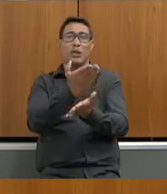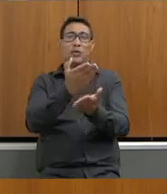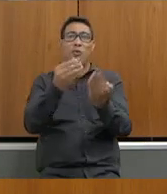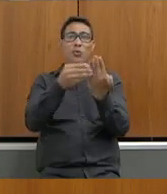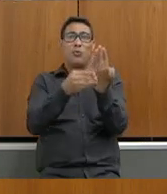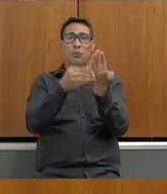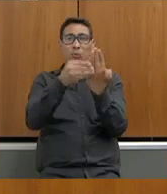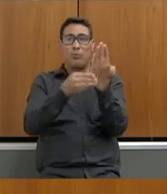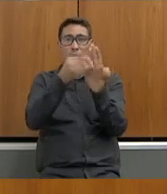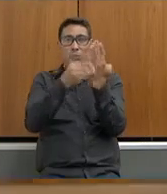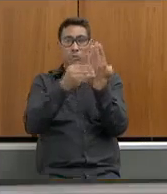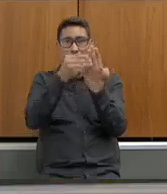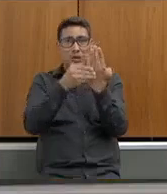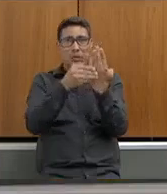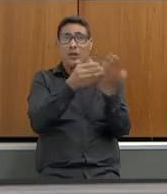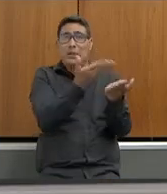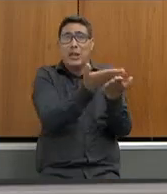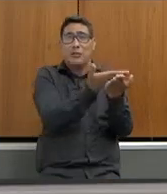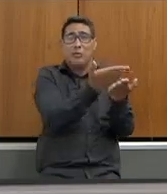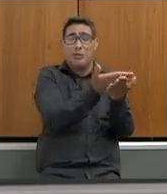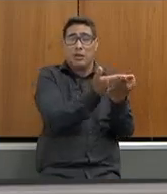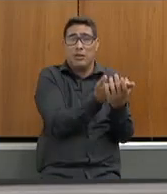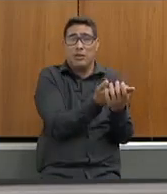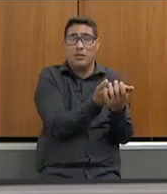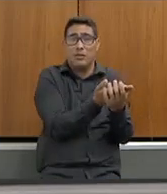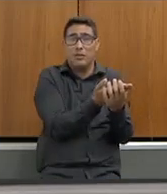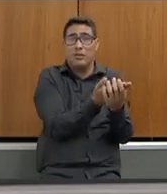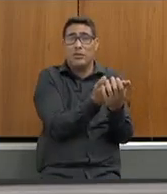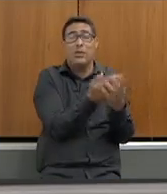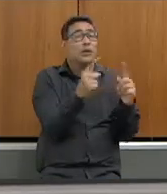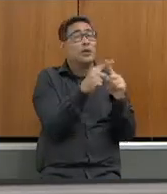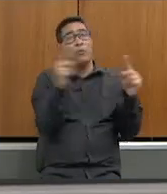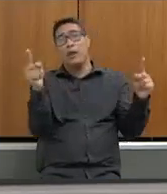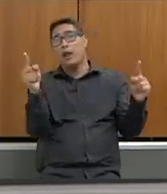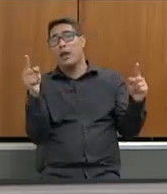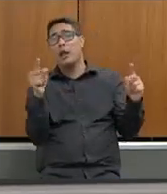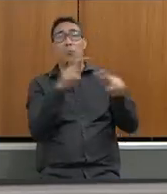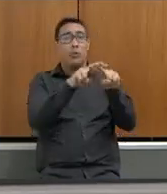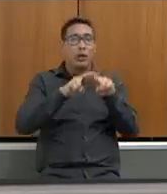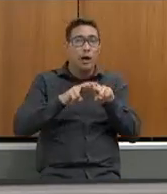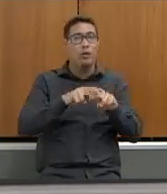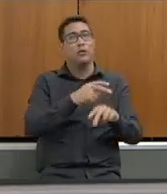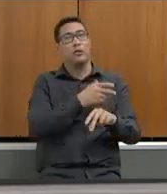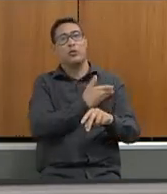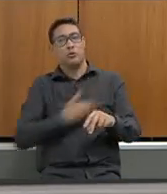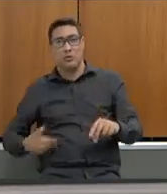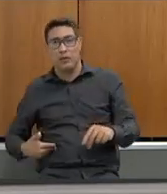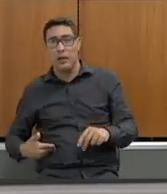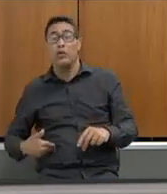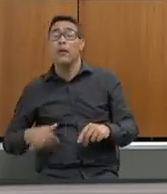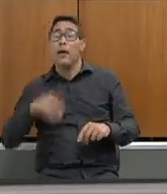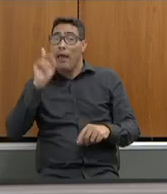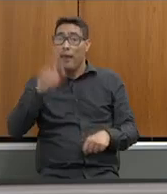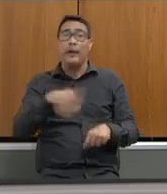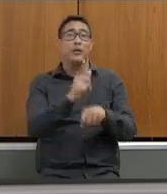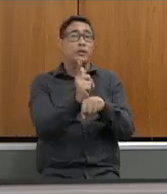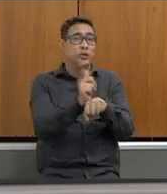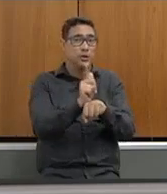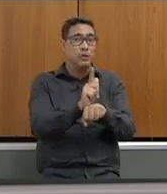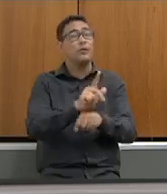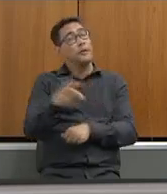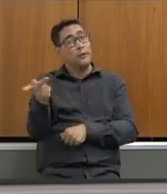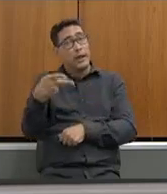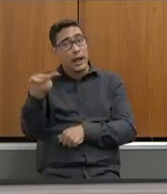na escola e isso não é uma questão de x governo é gestão errada tá o